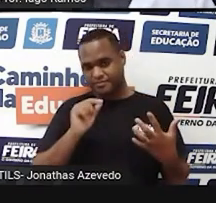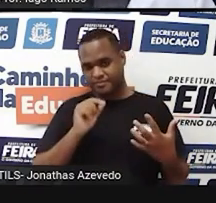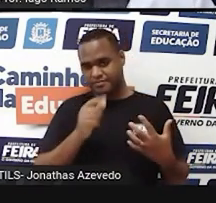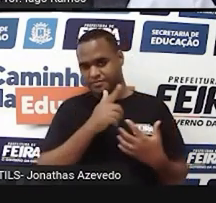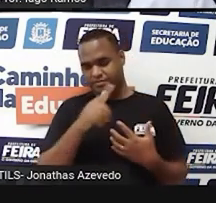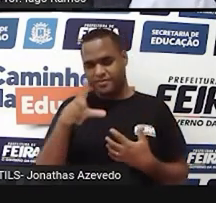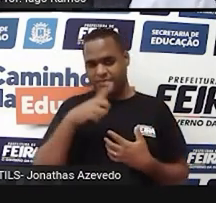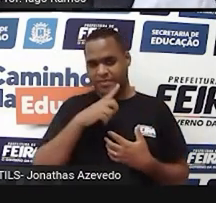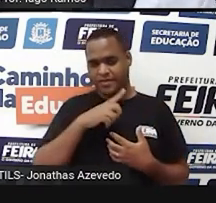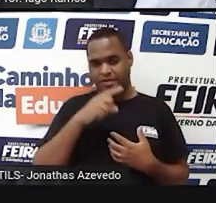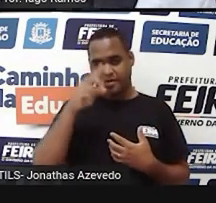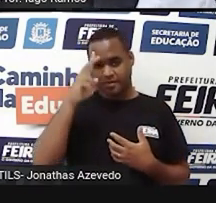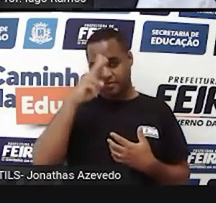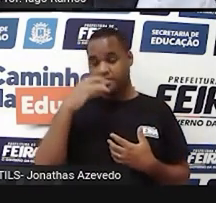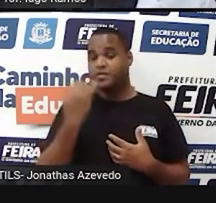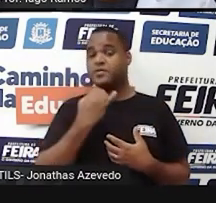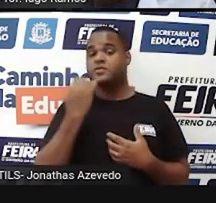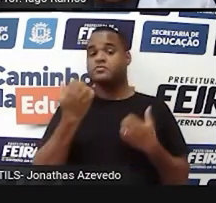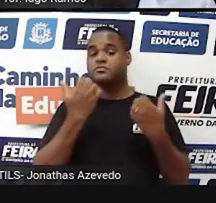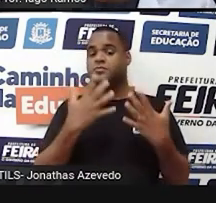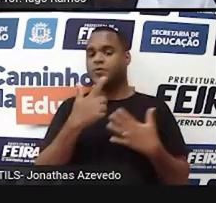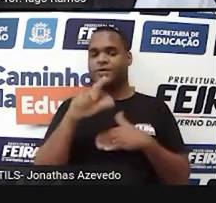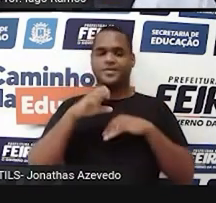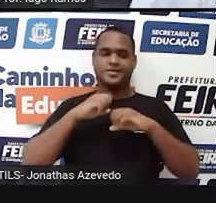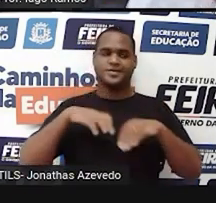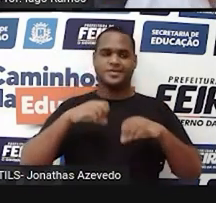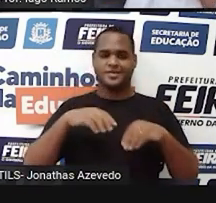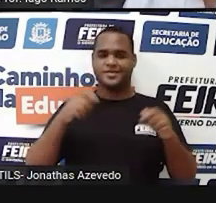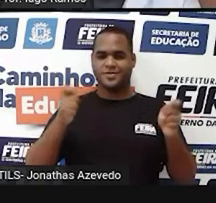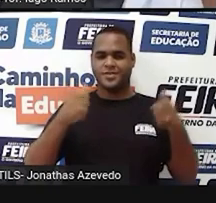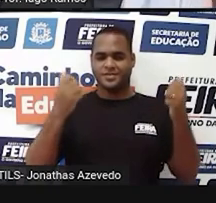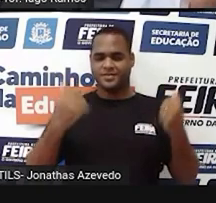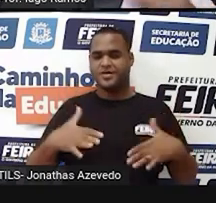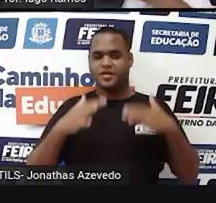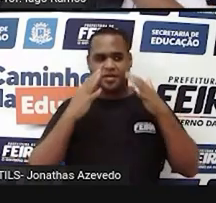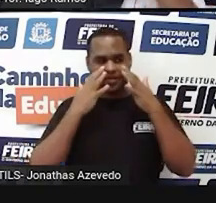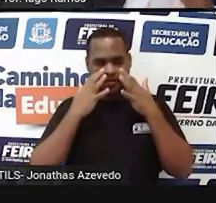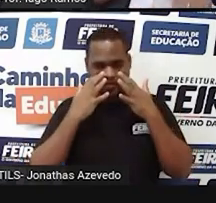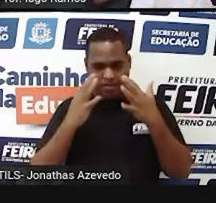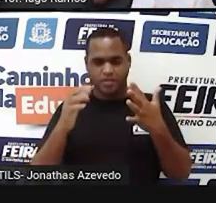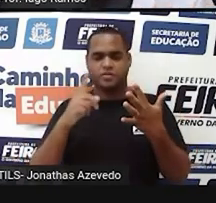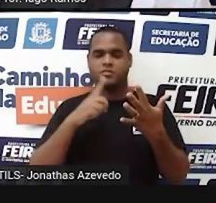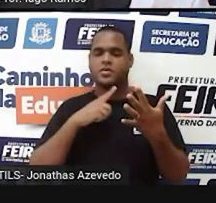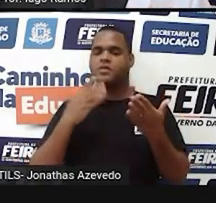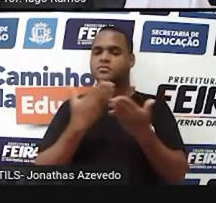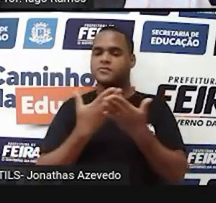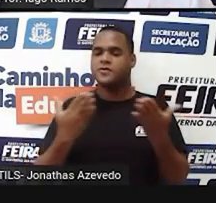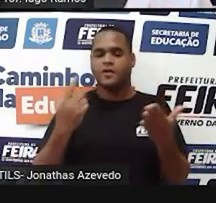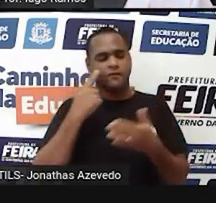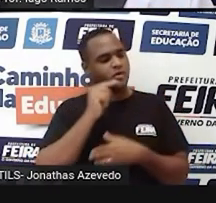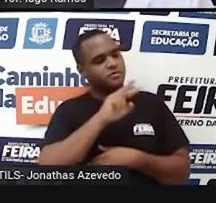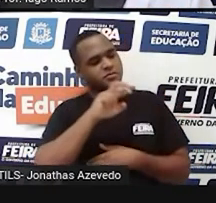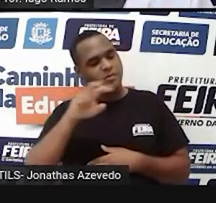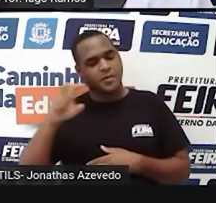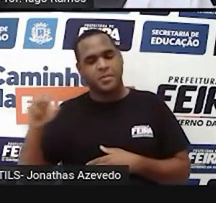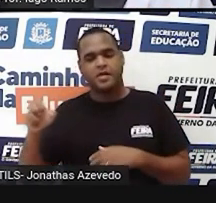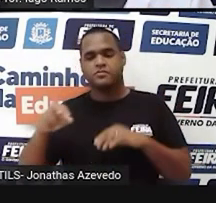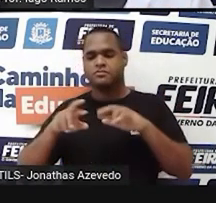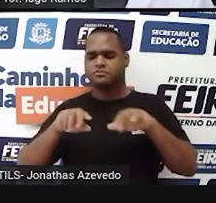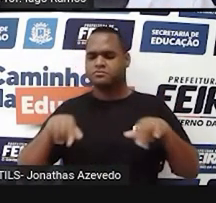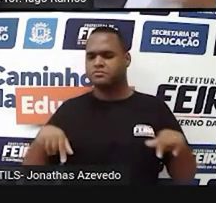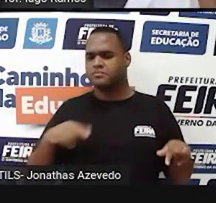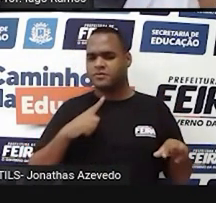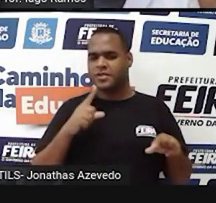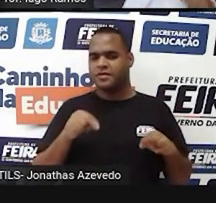a matemática para além das nossas aulas. Fique atento, atenta a tudo que está à sua volta e, sei lá,